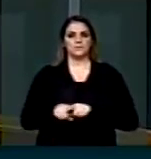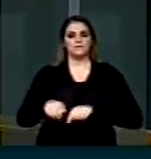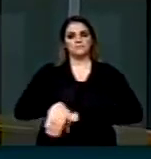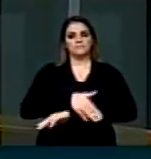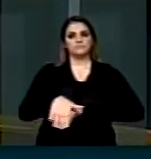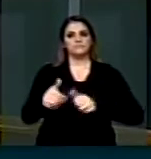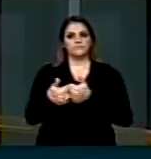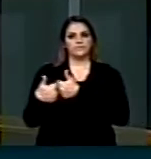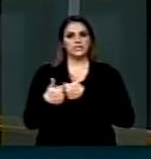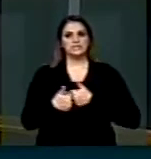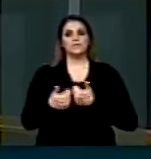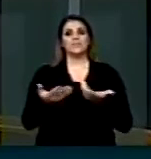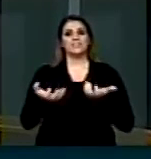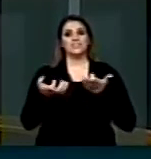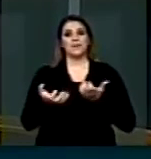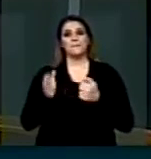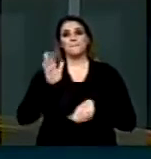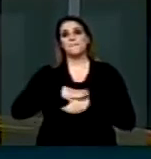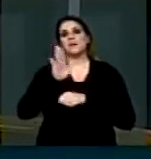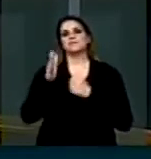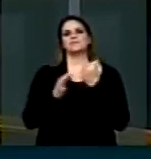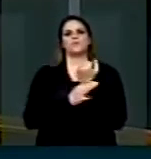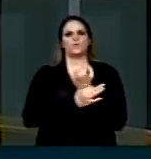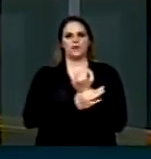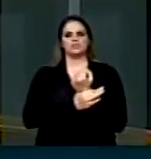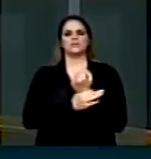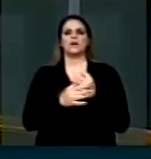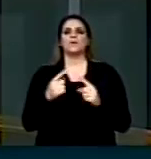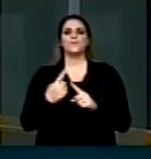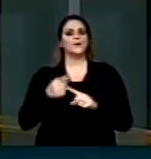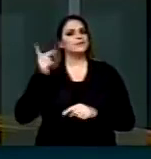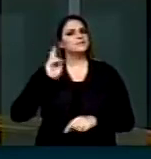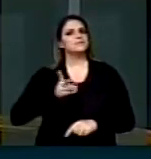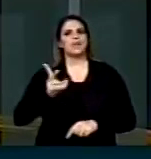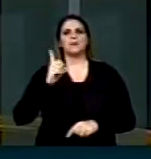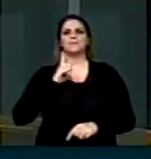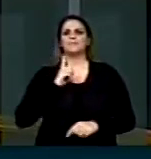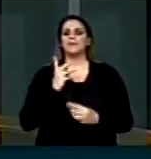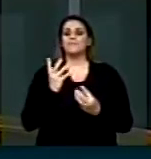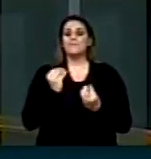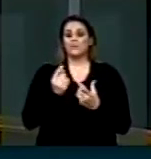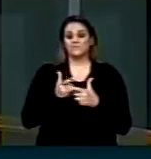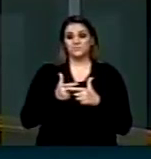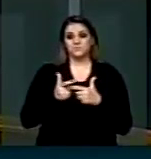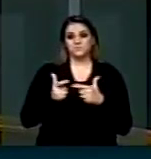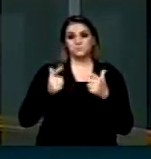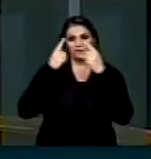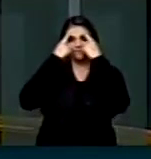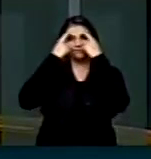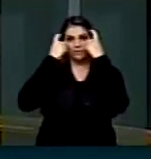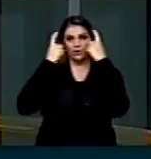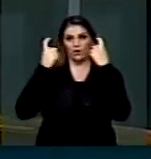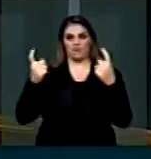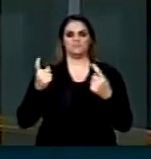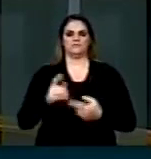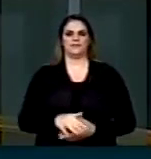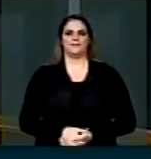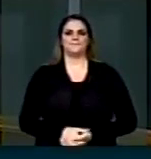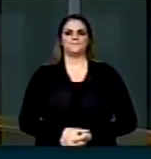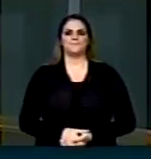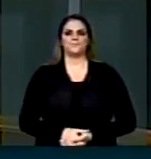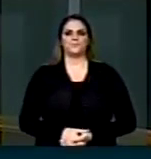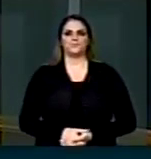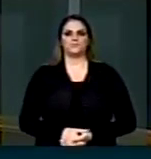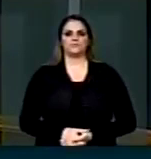por mais segurança na região, que tem sido alvo frequente de um crescente onda de violência. O